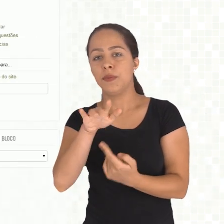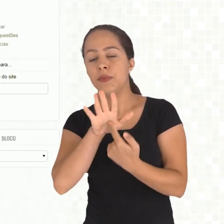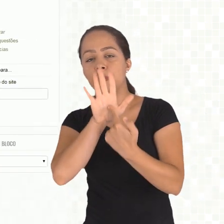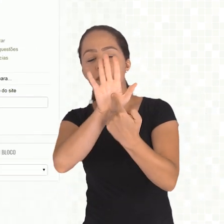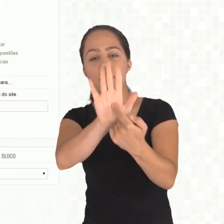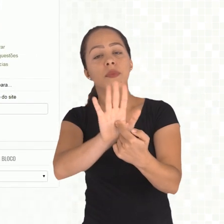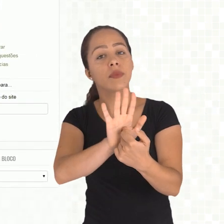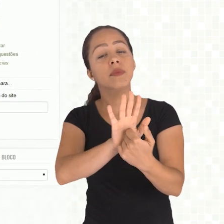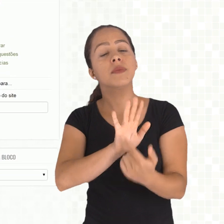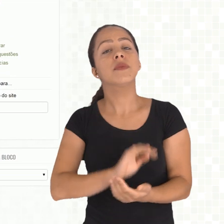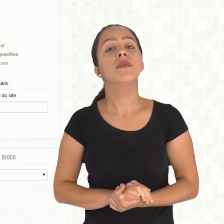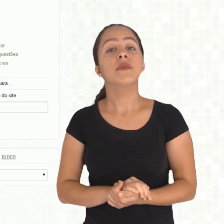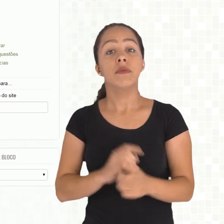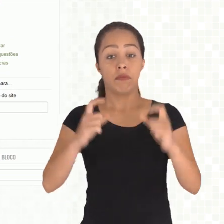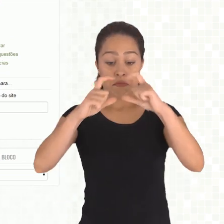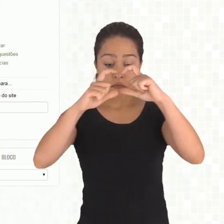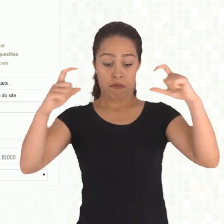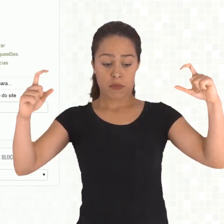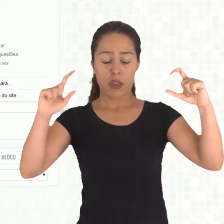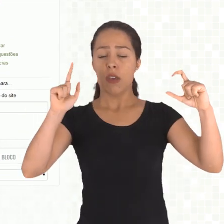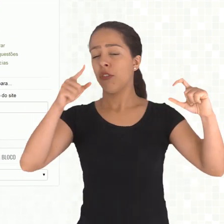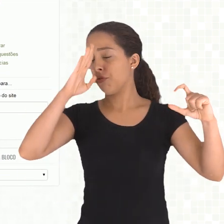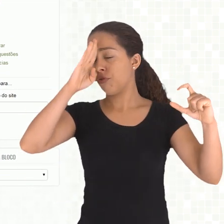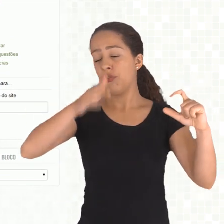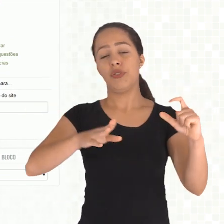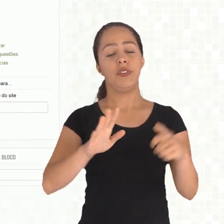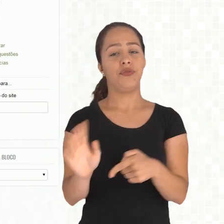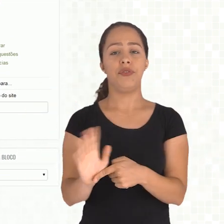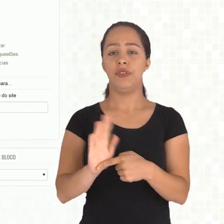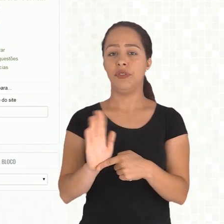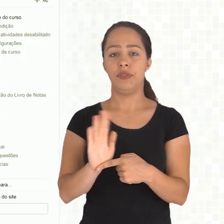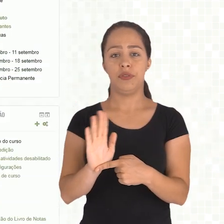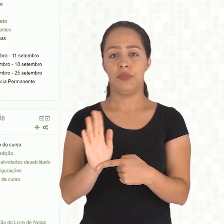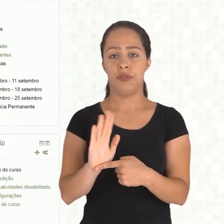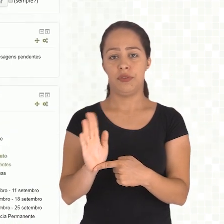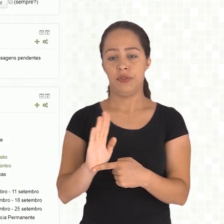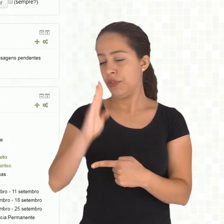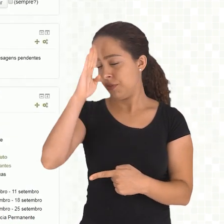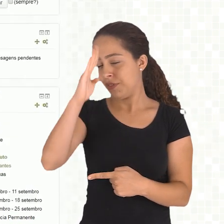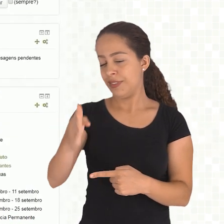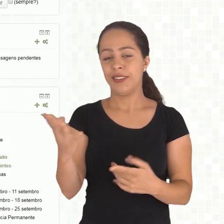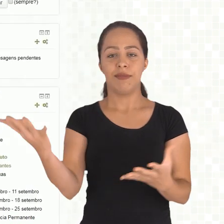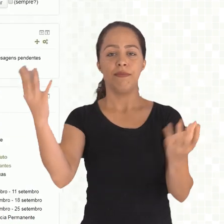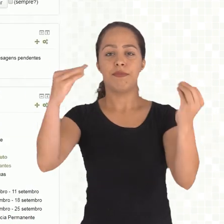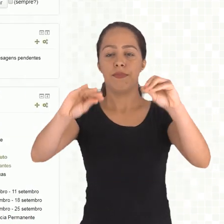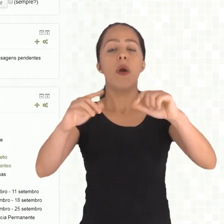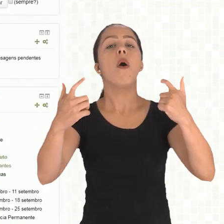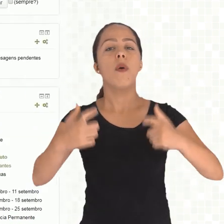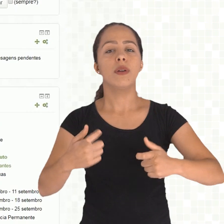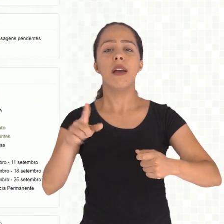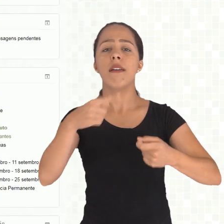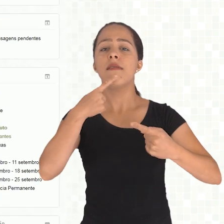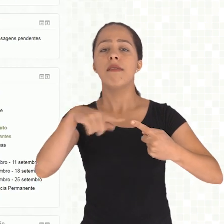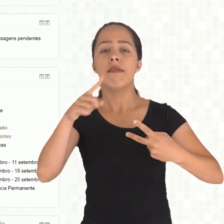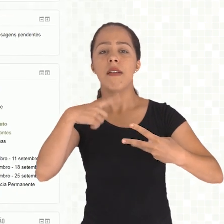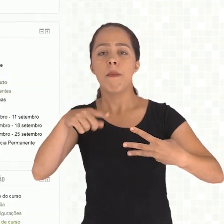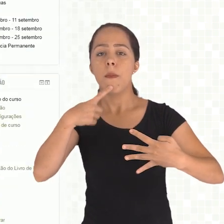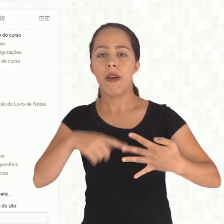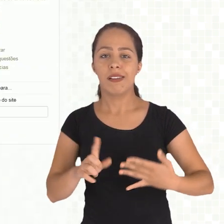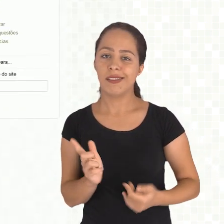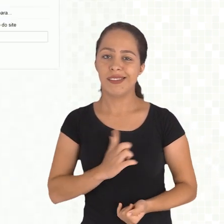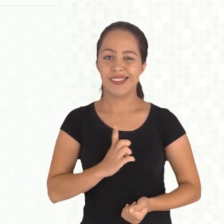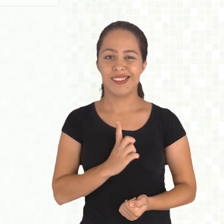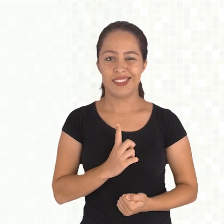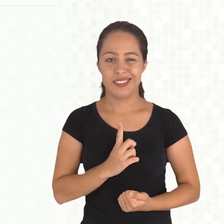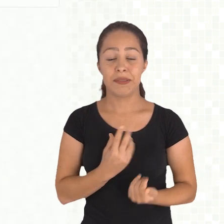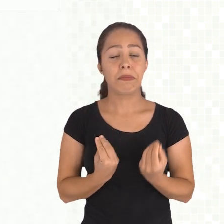O seu rótulo, ou seja, neste caso, um vídeo inserido aqui, diretamente na semana, tá certo? Para